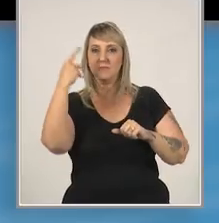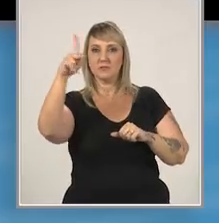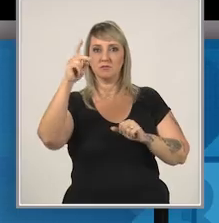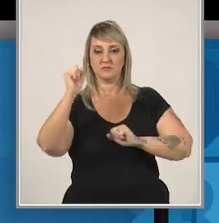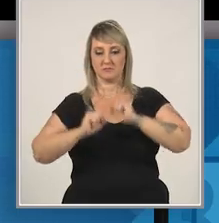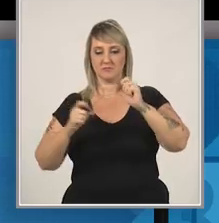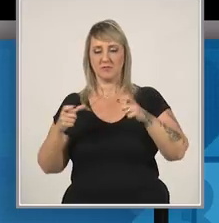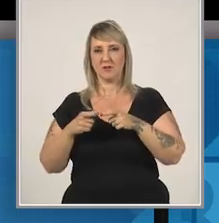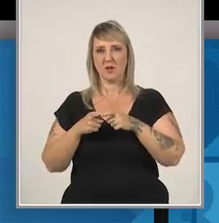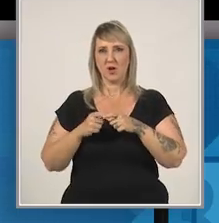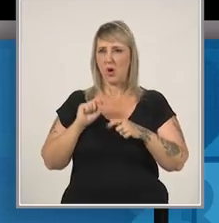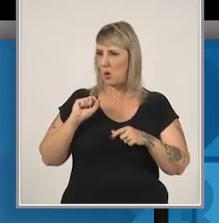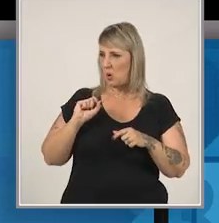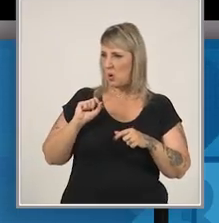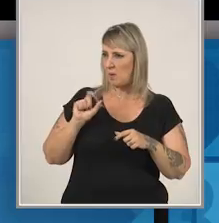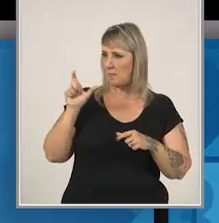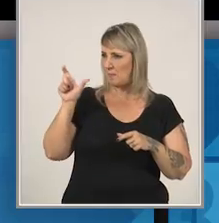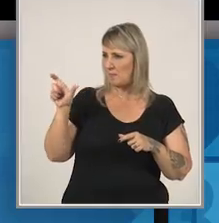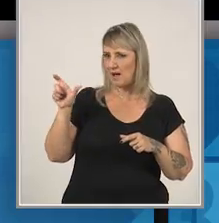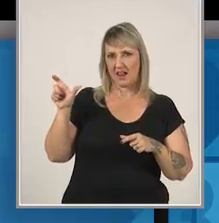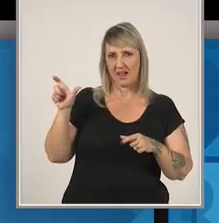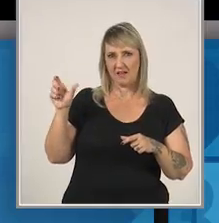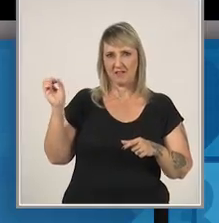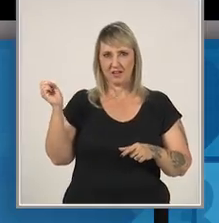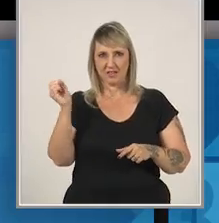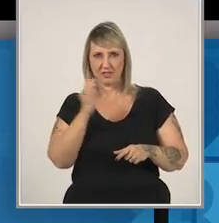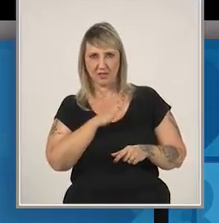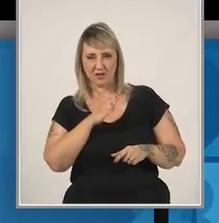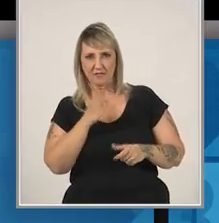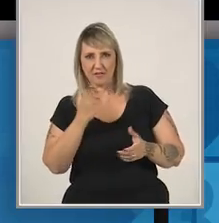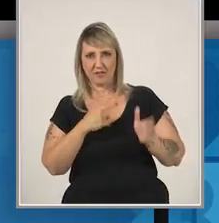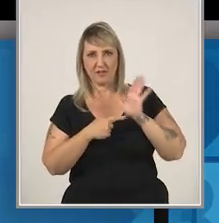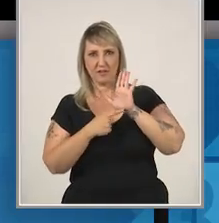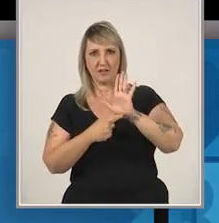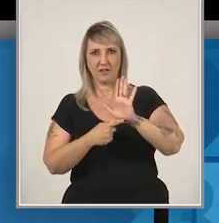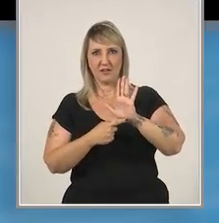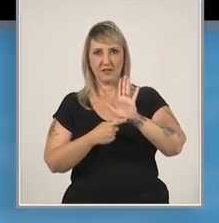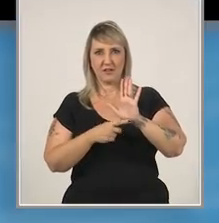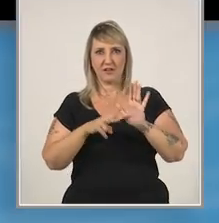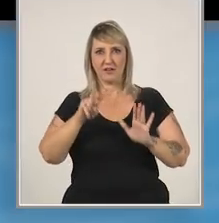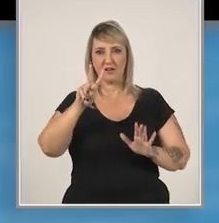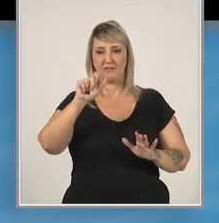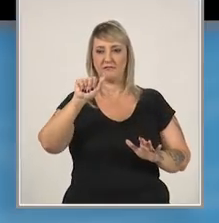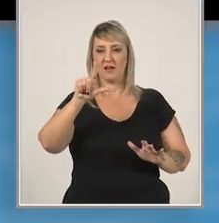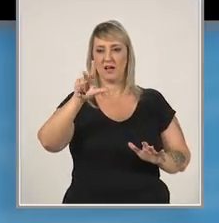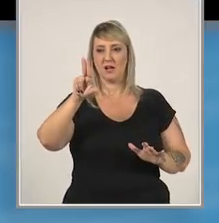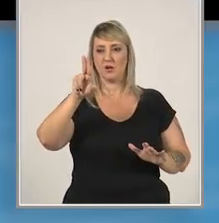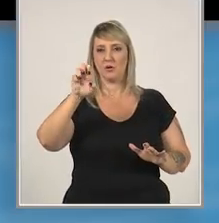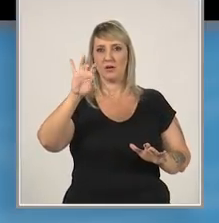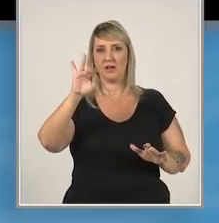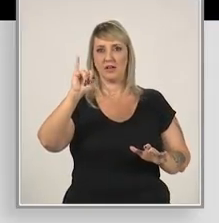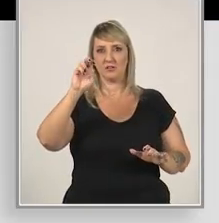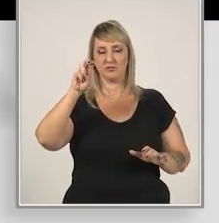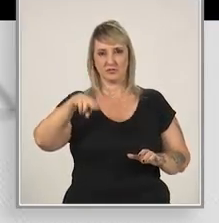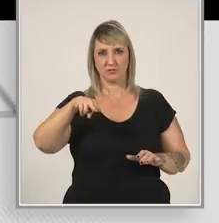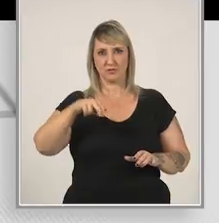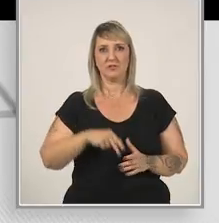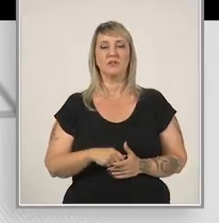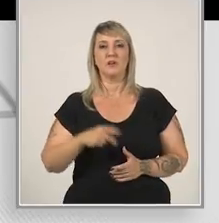startup. Opa! Duas palavras novas que vão aparecer muito agora. Valuation e Pitch